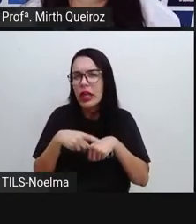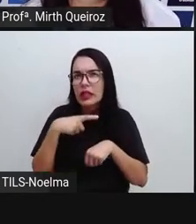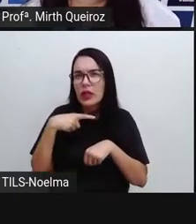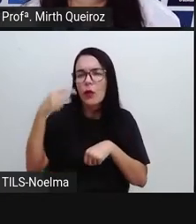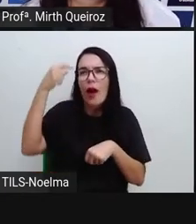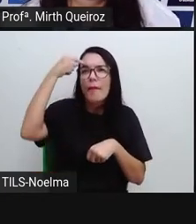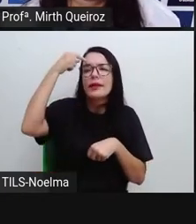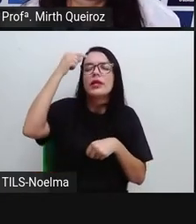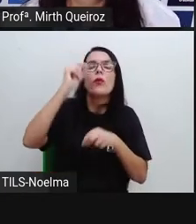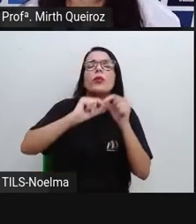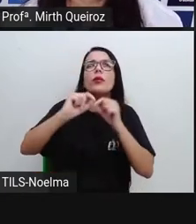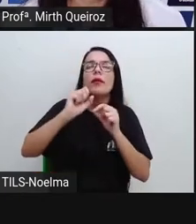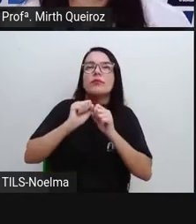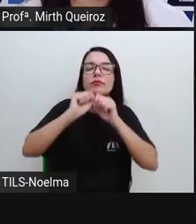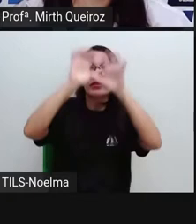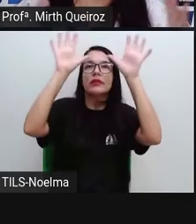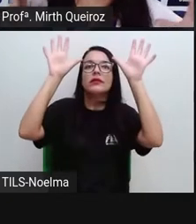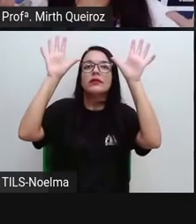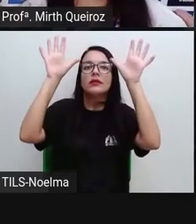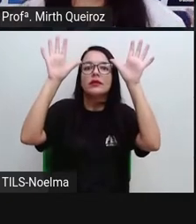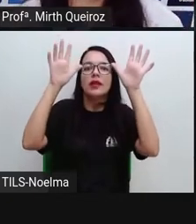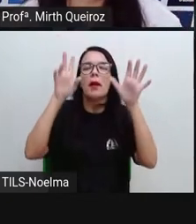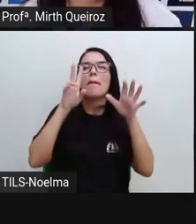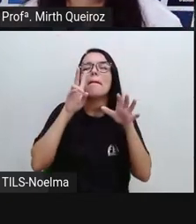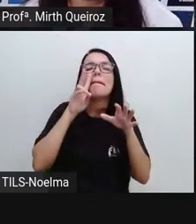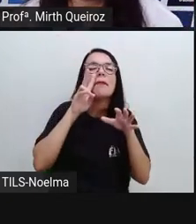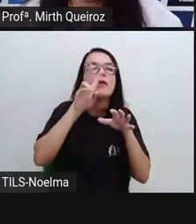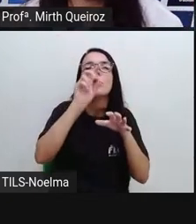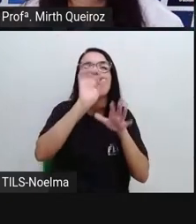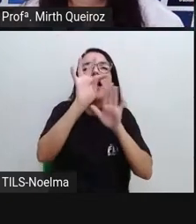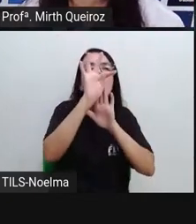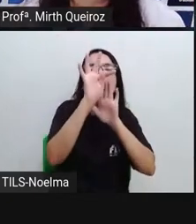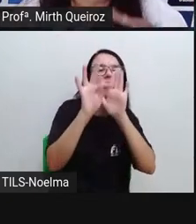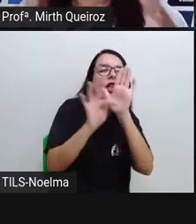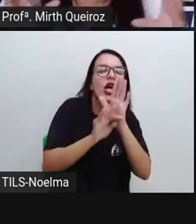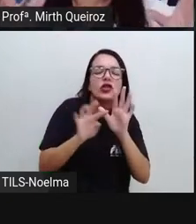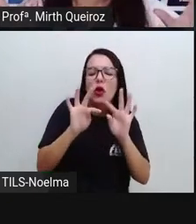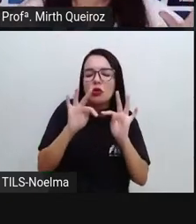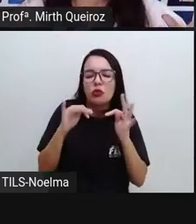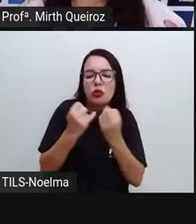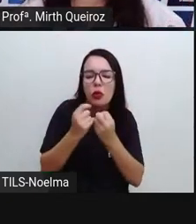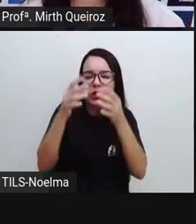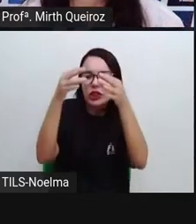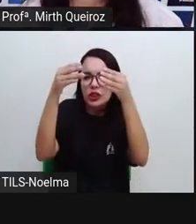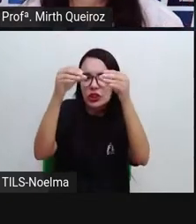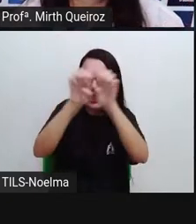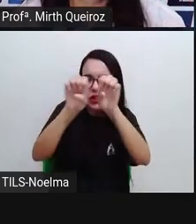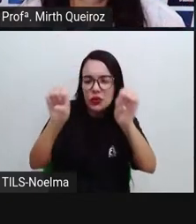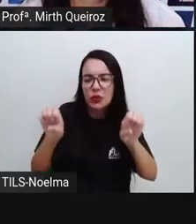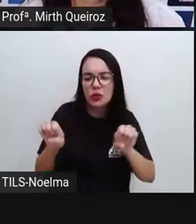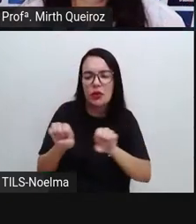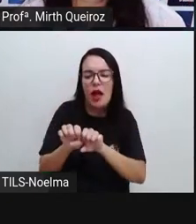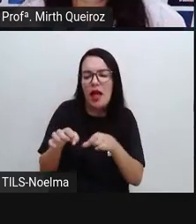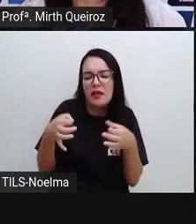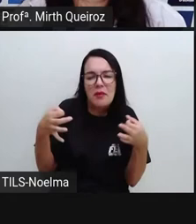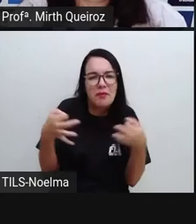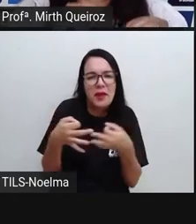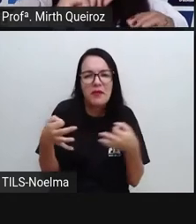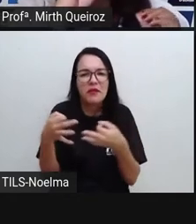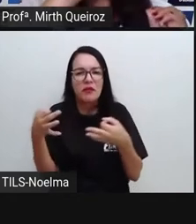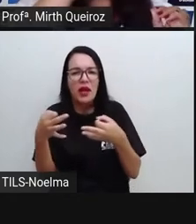nossa cabeça? Vem àquele texto todo modelado, todo perfeitinho, onde